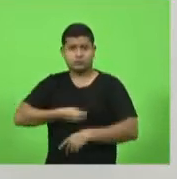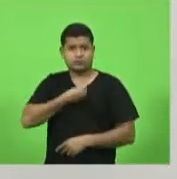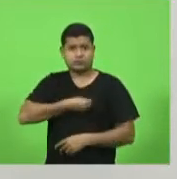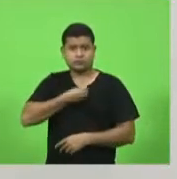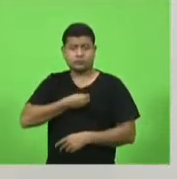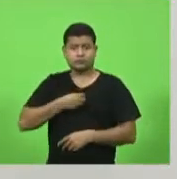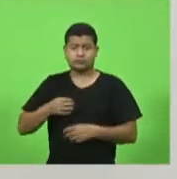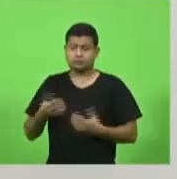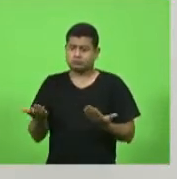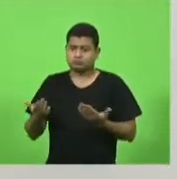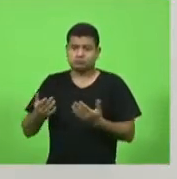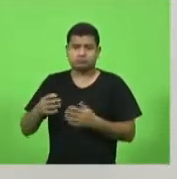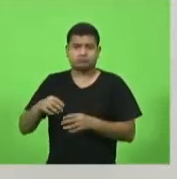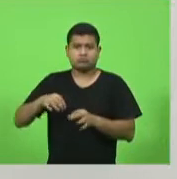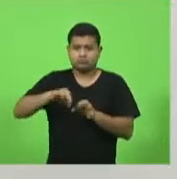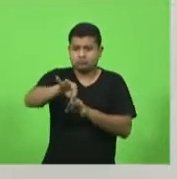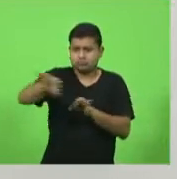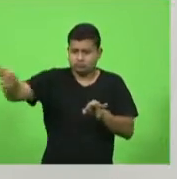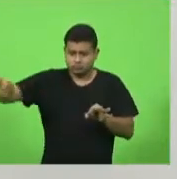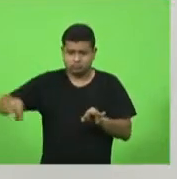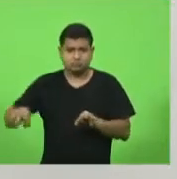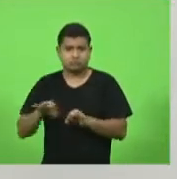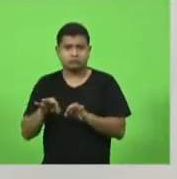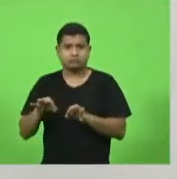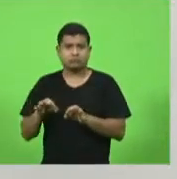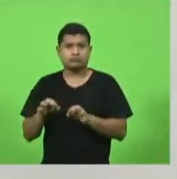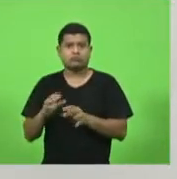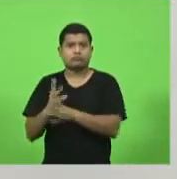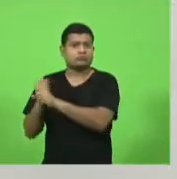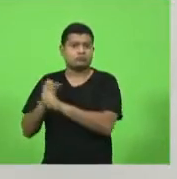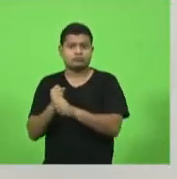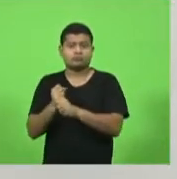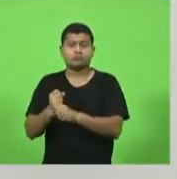territorial, melhor para nós ainda. Então, qual foi o critério?